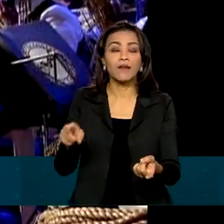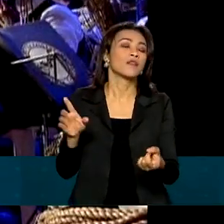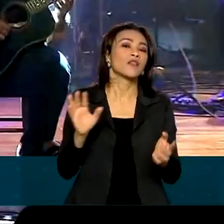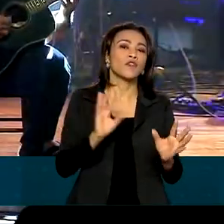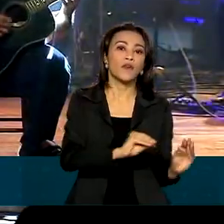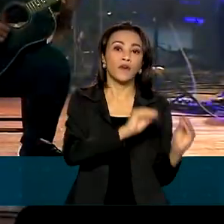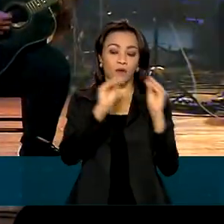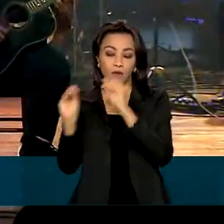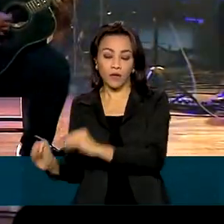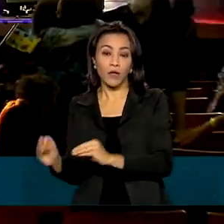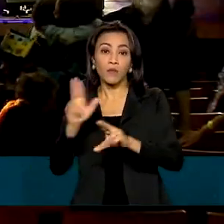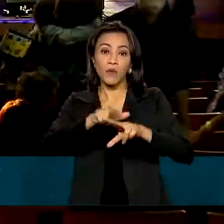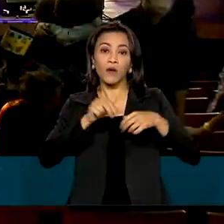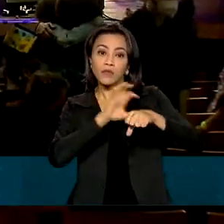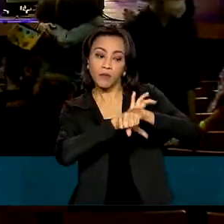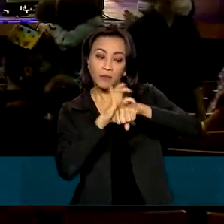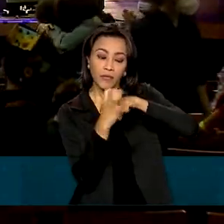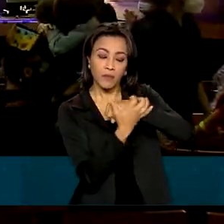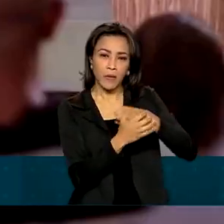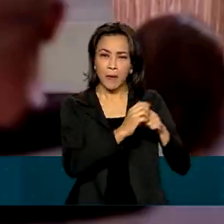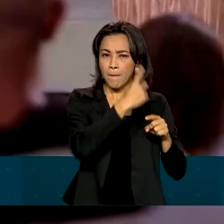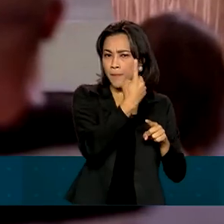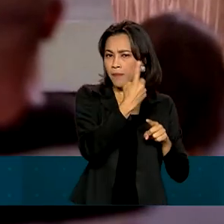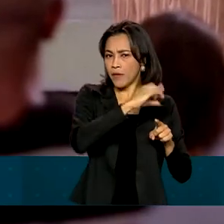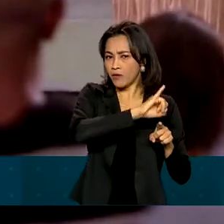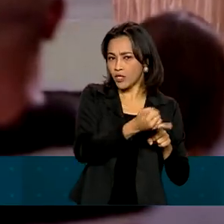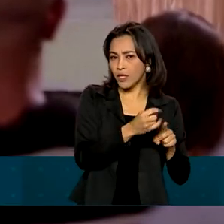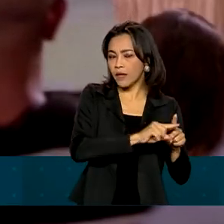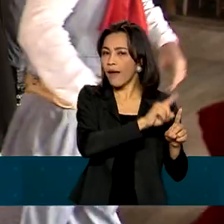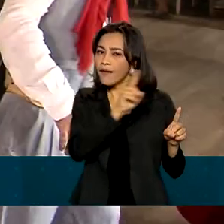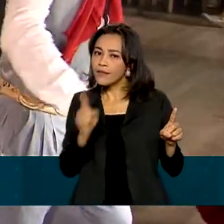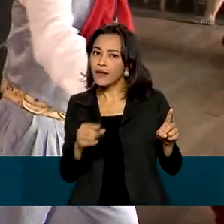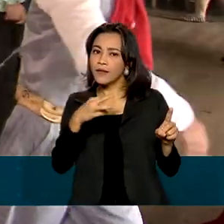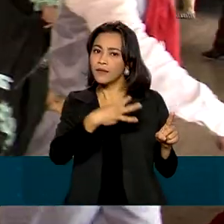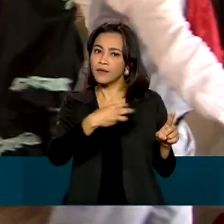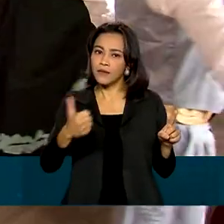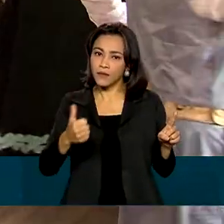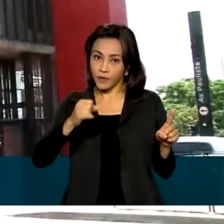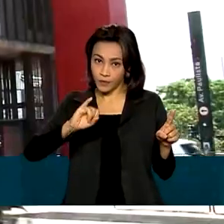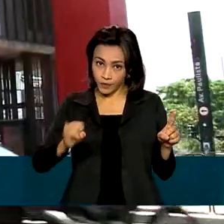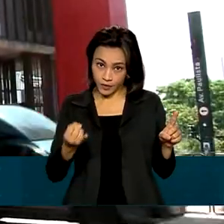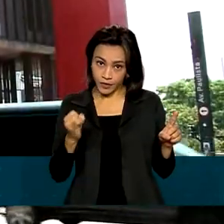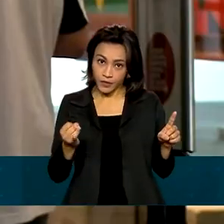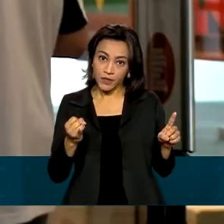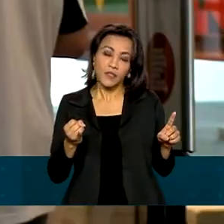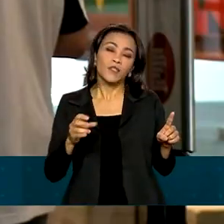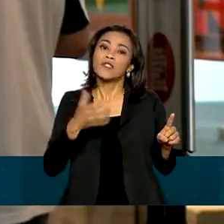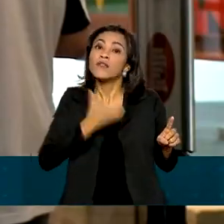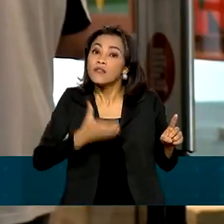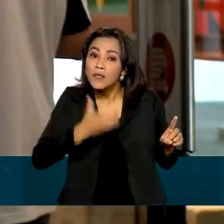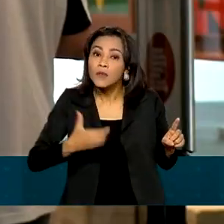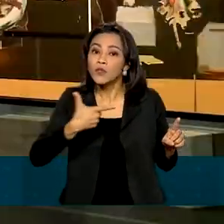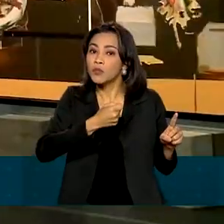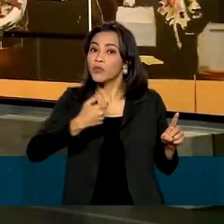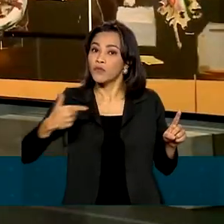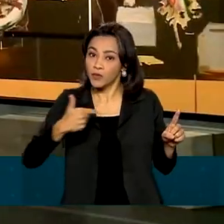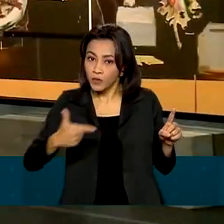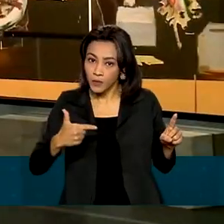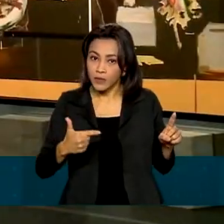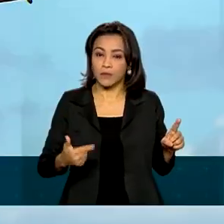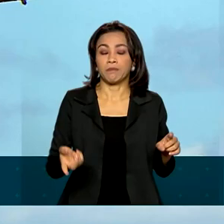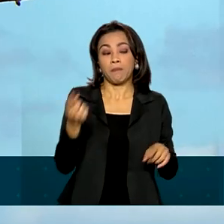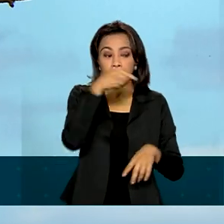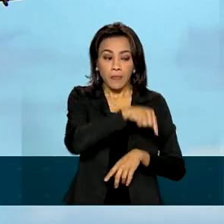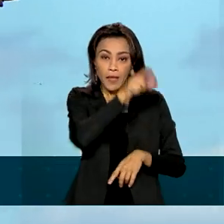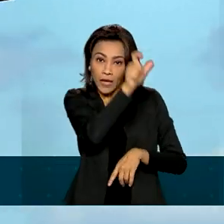pandemia de Covid-19 entre 1º de janeiro a 31 de dezembro de 2022. Por outro lado, o consumidor terá a